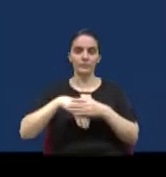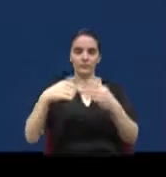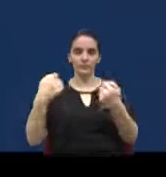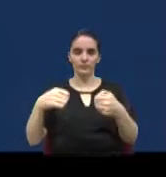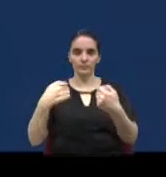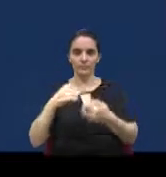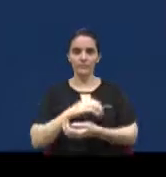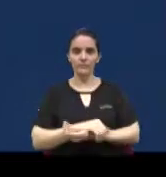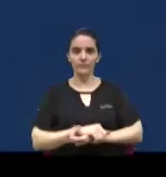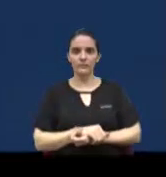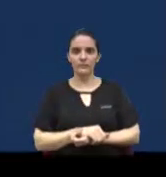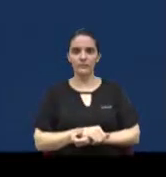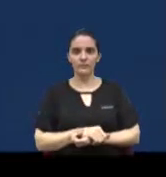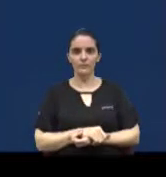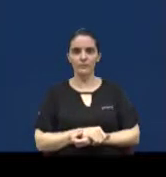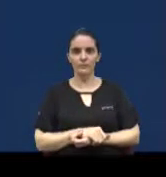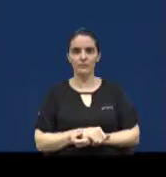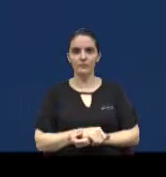Vereador Lu Bogo.